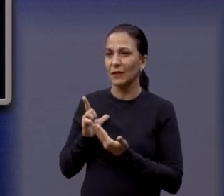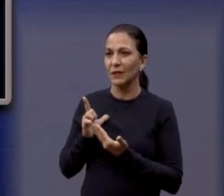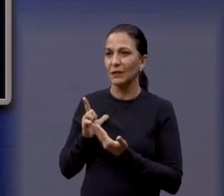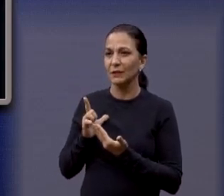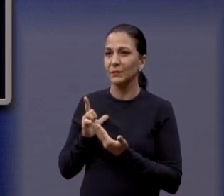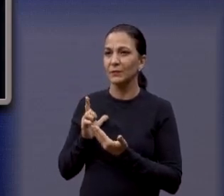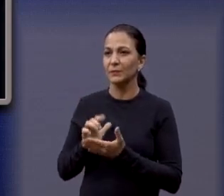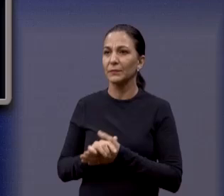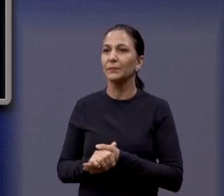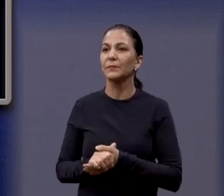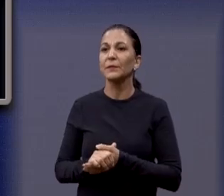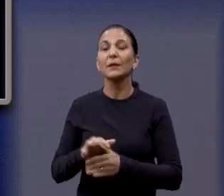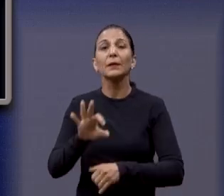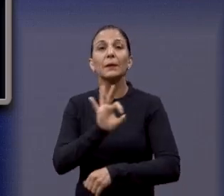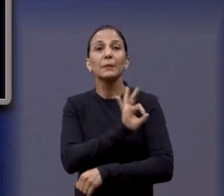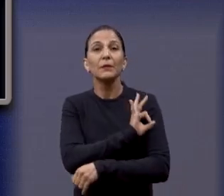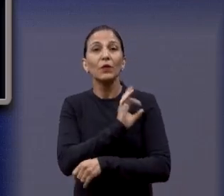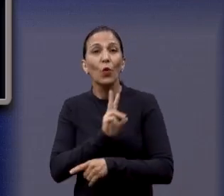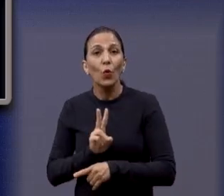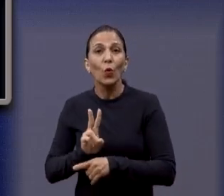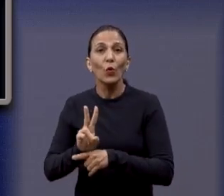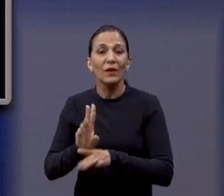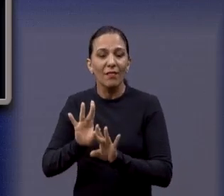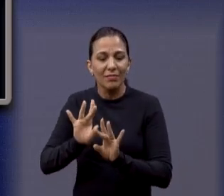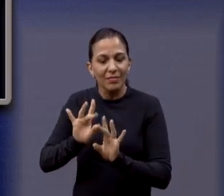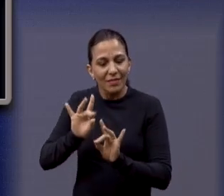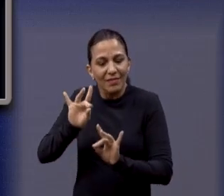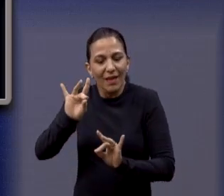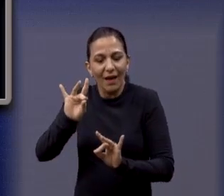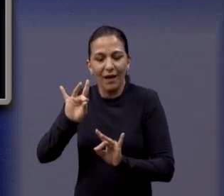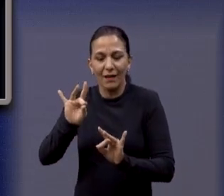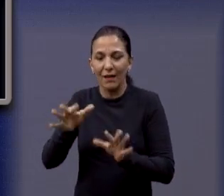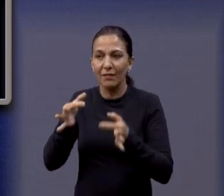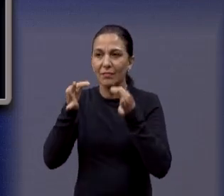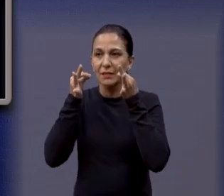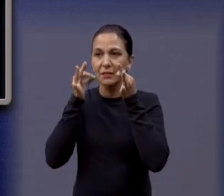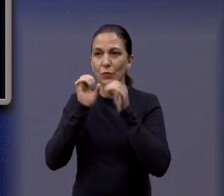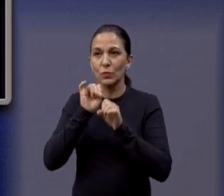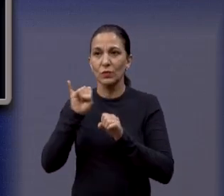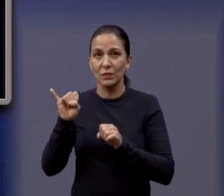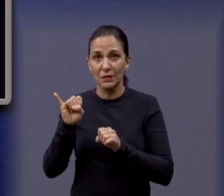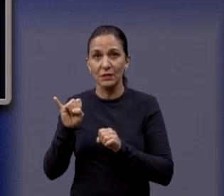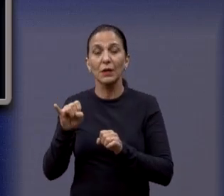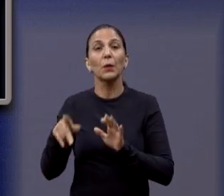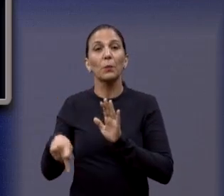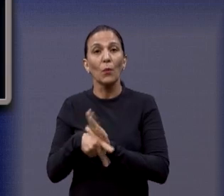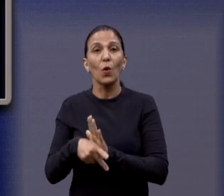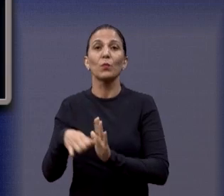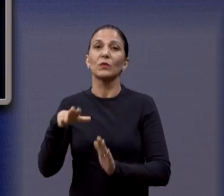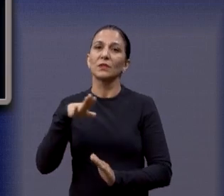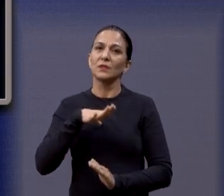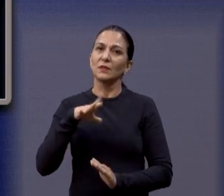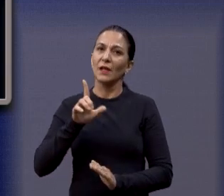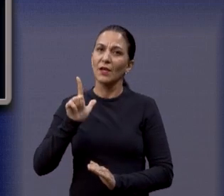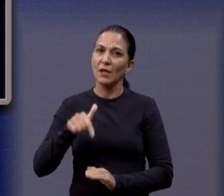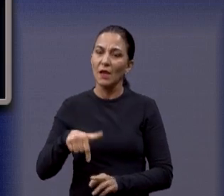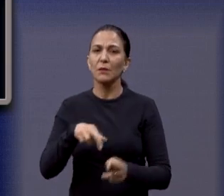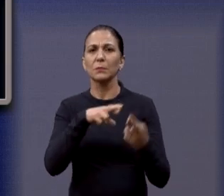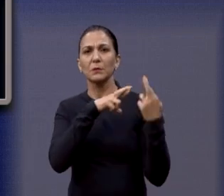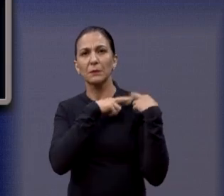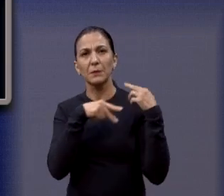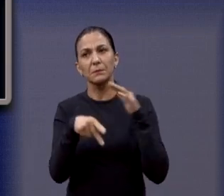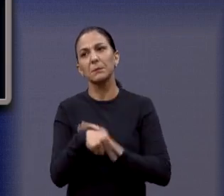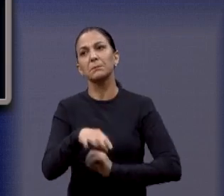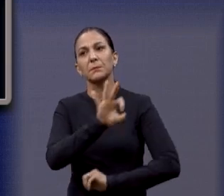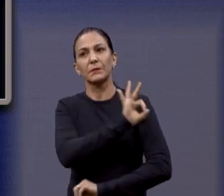parque, né? Mas a Prefeitura tem que cuidar de cada detalhe, porque se é o parque da cidade, ela tem que ser muito bem